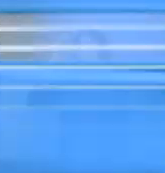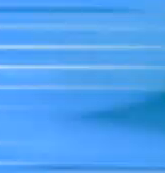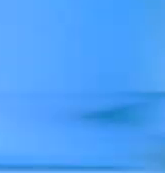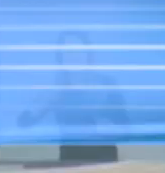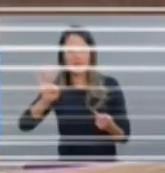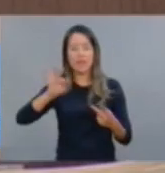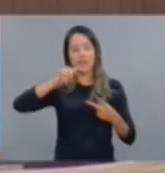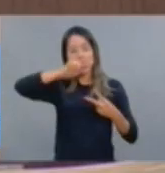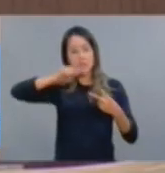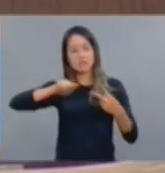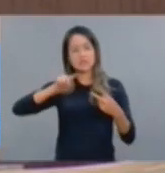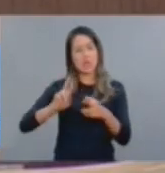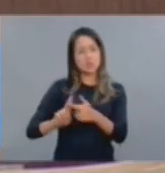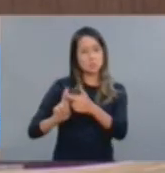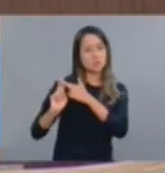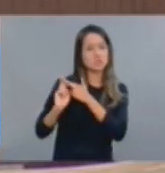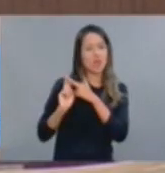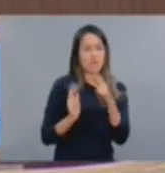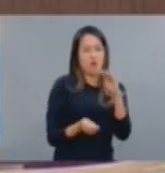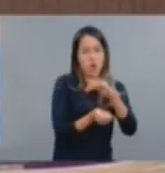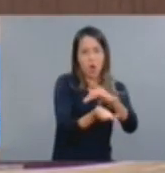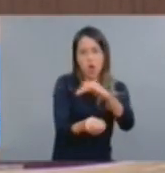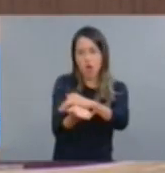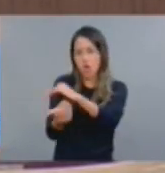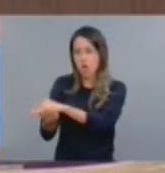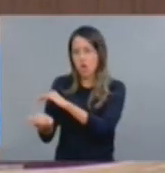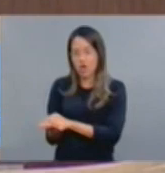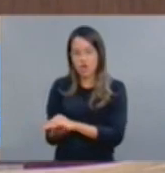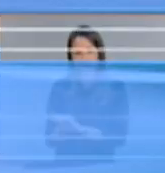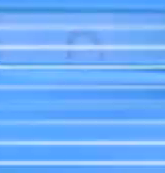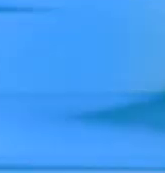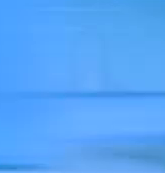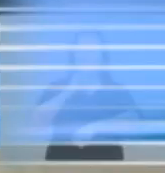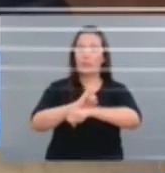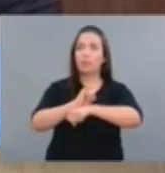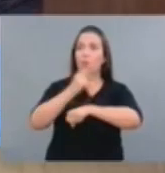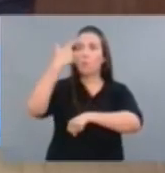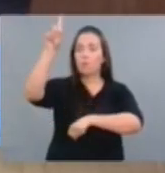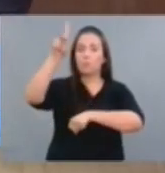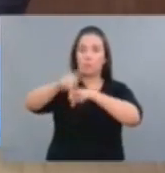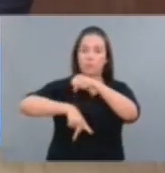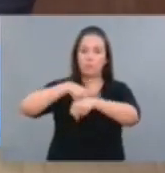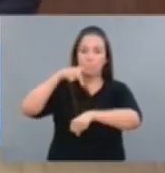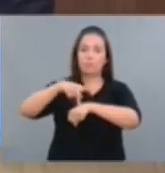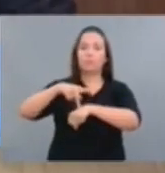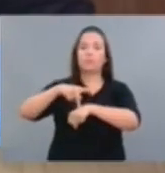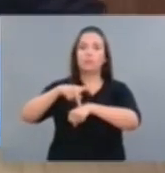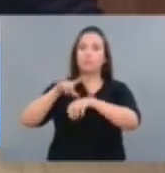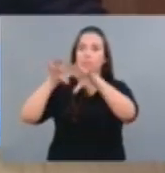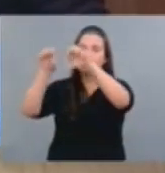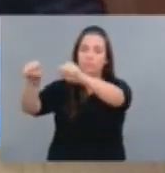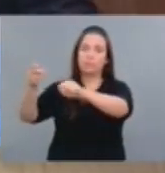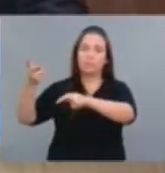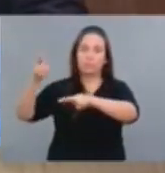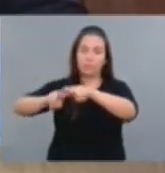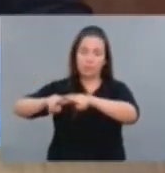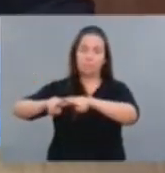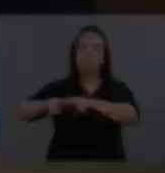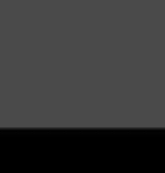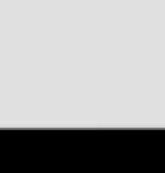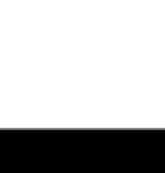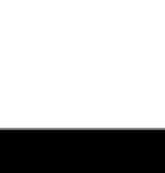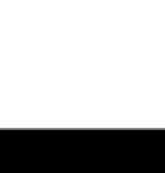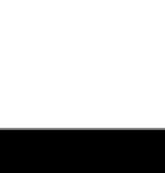eleição. A corrupção desse país não começou com o governo do PT. Estou prendendo gente até fora do Brasil agora, porque é gente